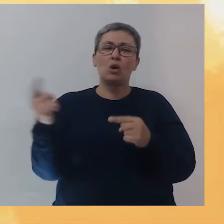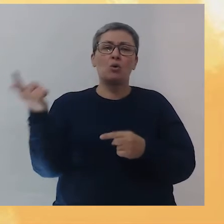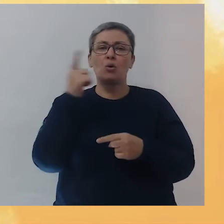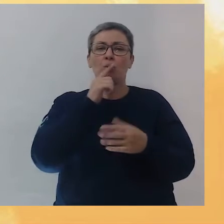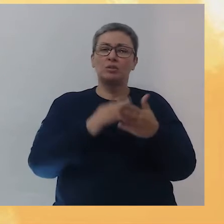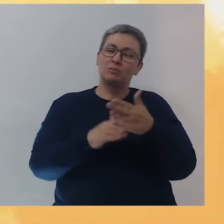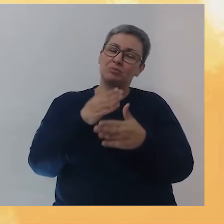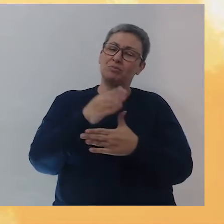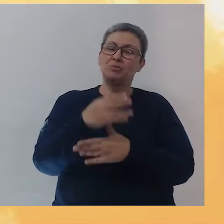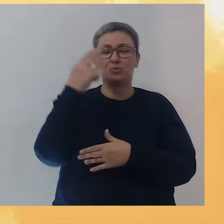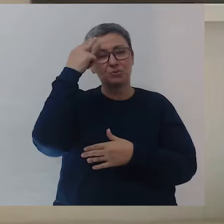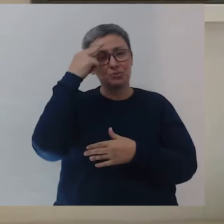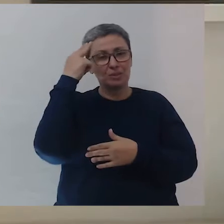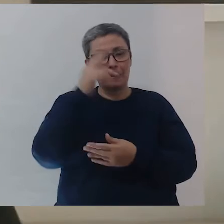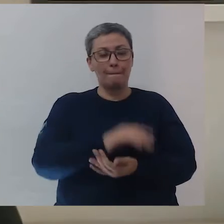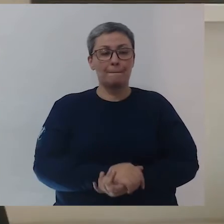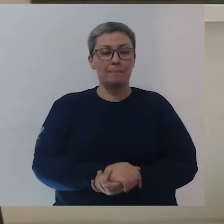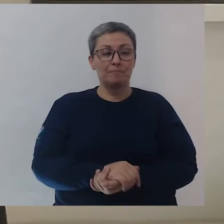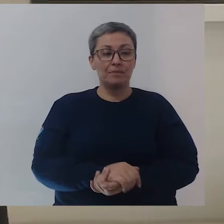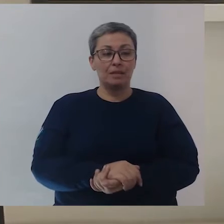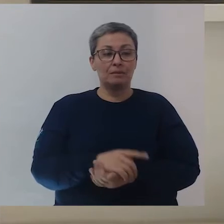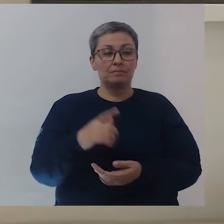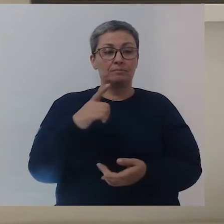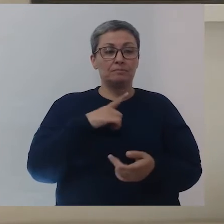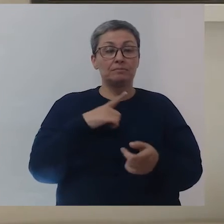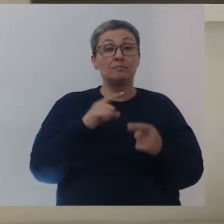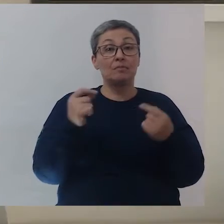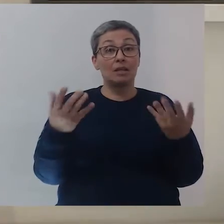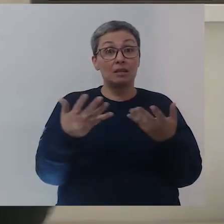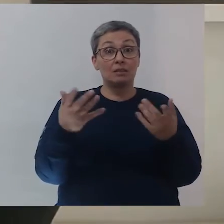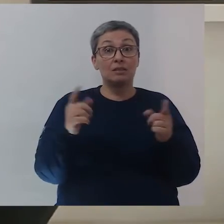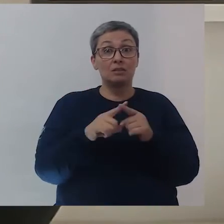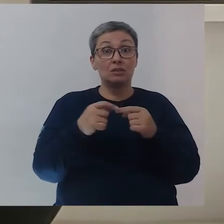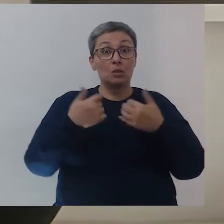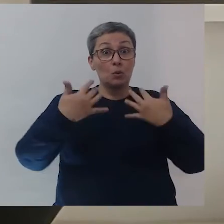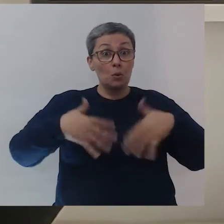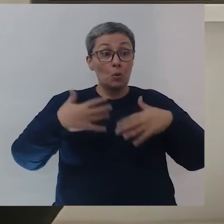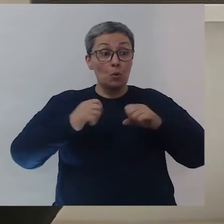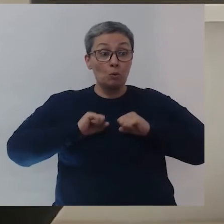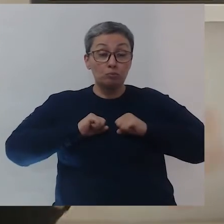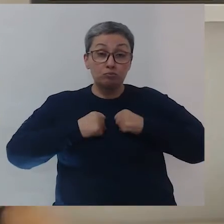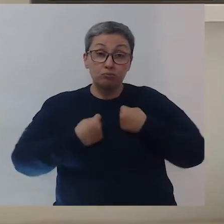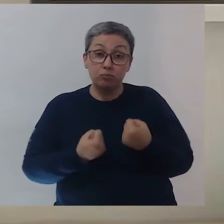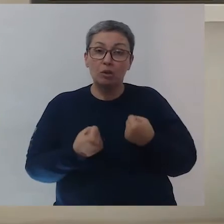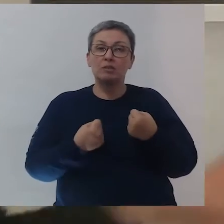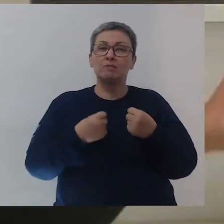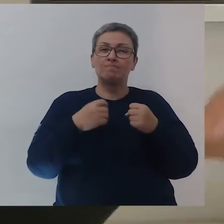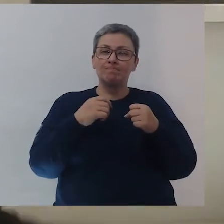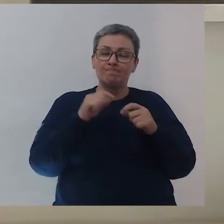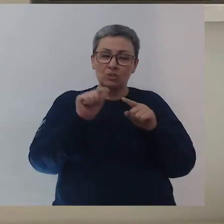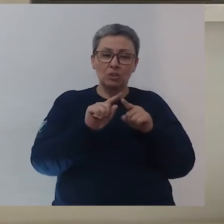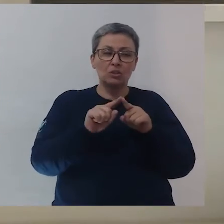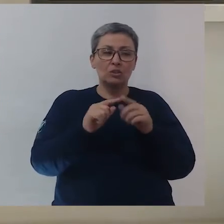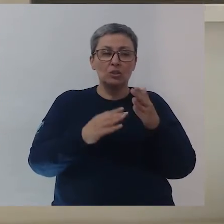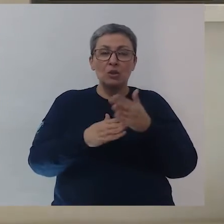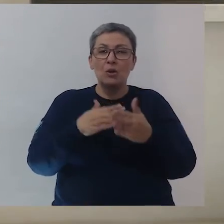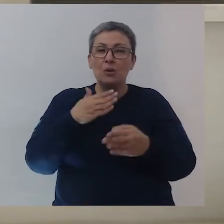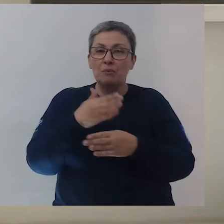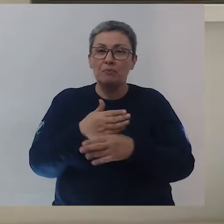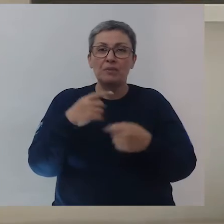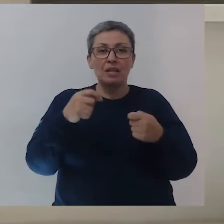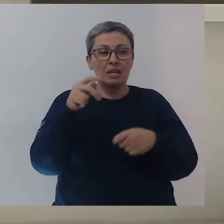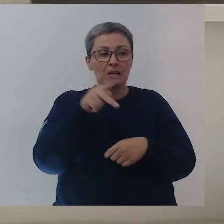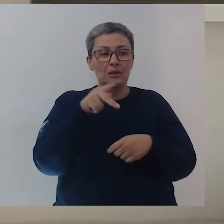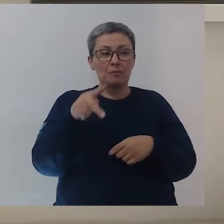conseguiu superar os sonhos, né? Tem o Flávio Rossal. Muito esforço e dedicação também. Superou as dificuldades e hoje